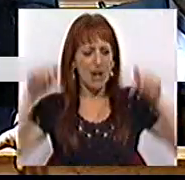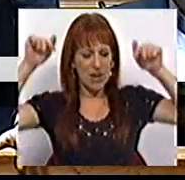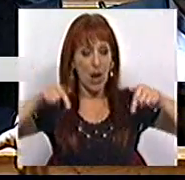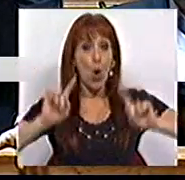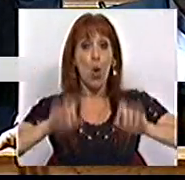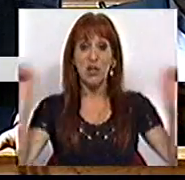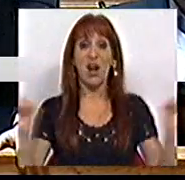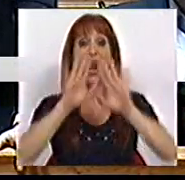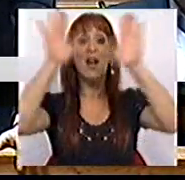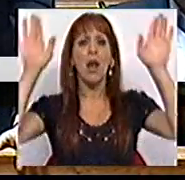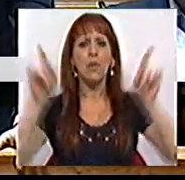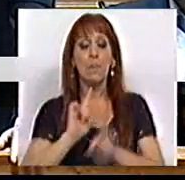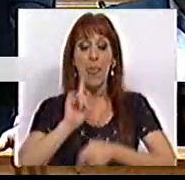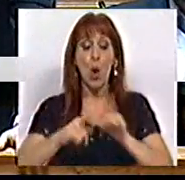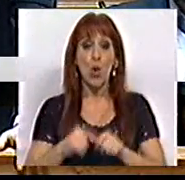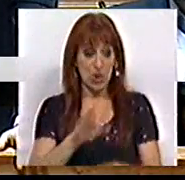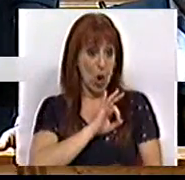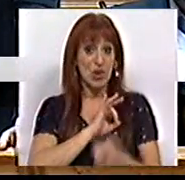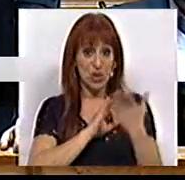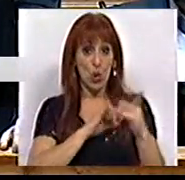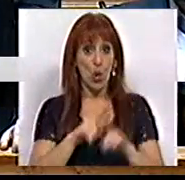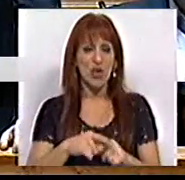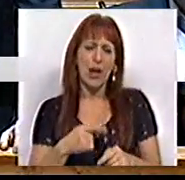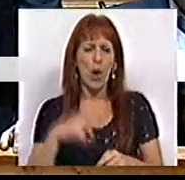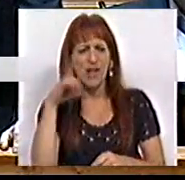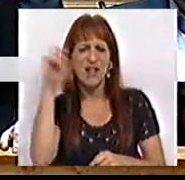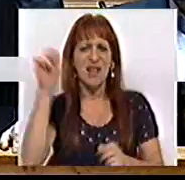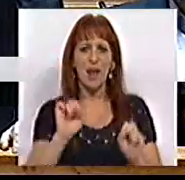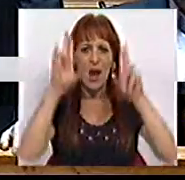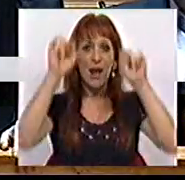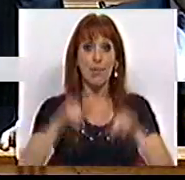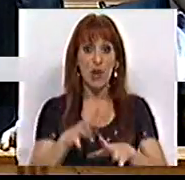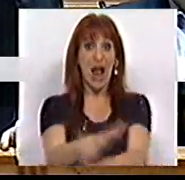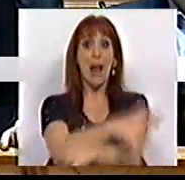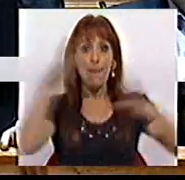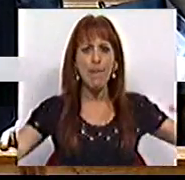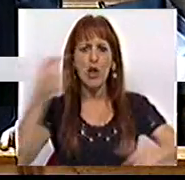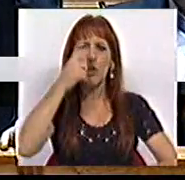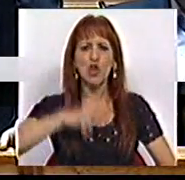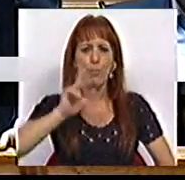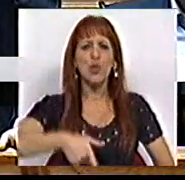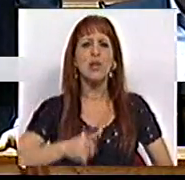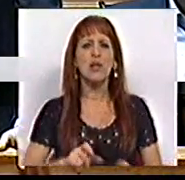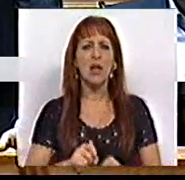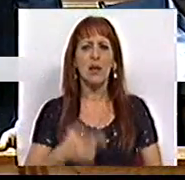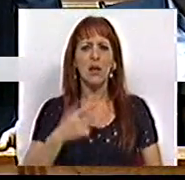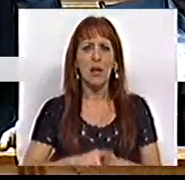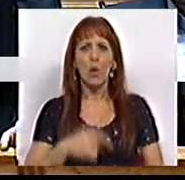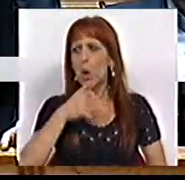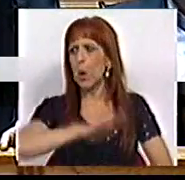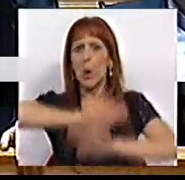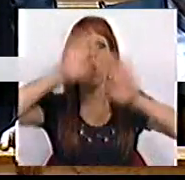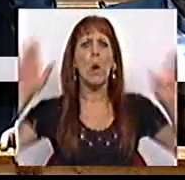aquilo que é óbvio. É que aquilo que para os senhores é uma saída limpa, para a grande maioria dos portugueses, é uma verdadeira